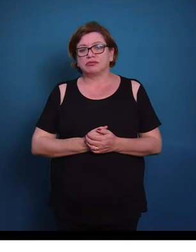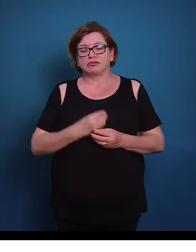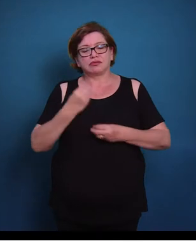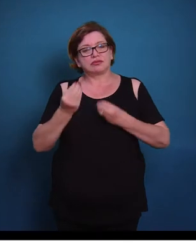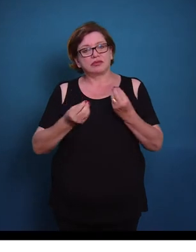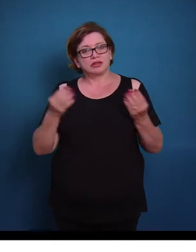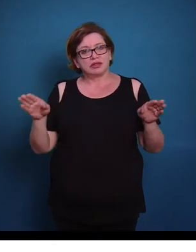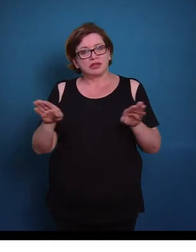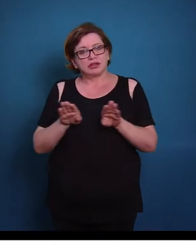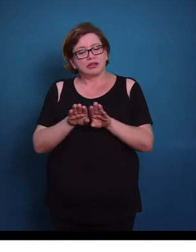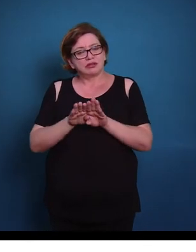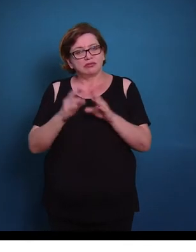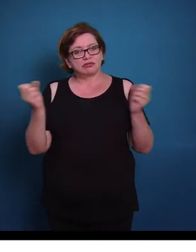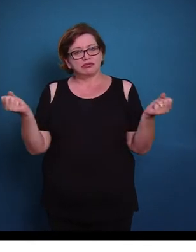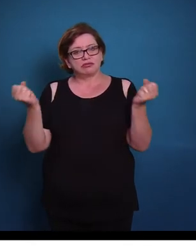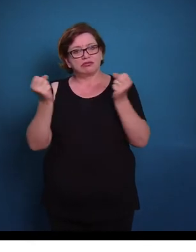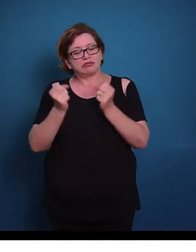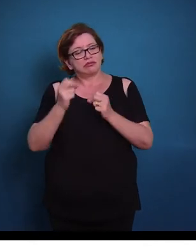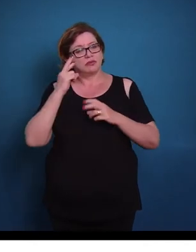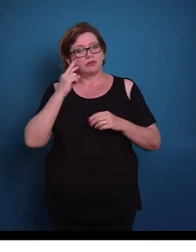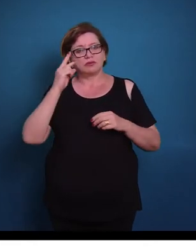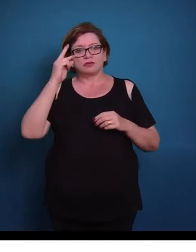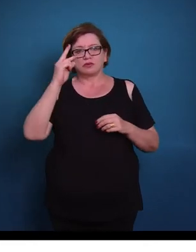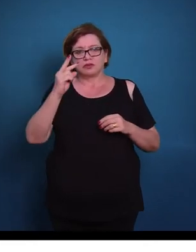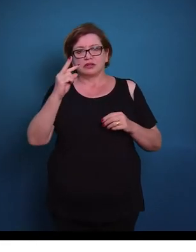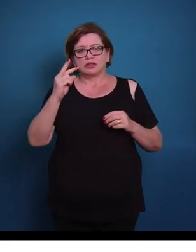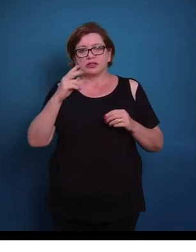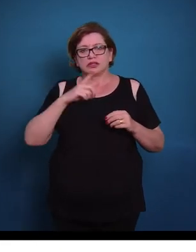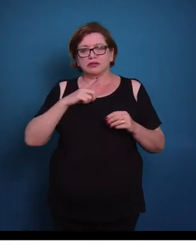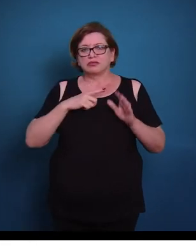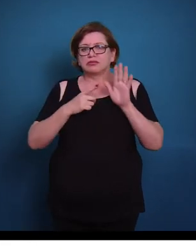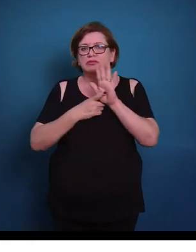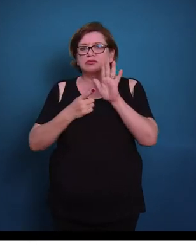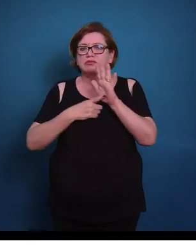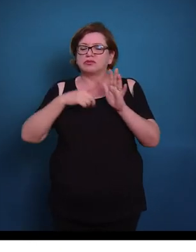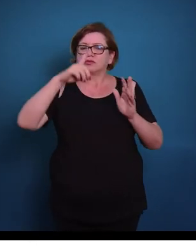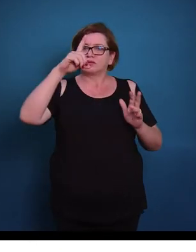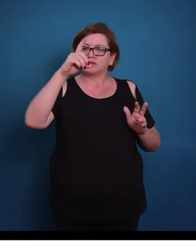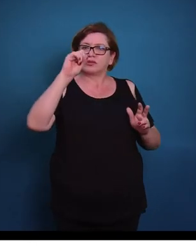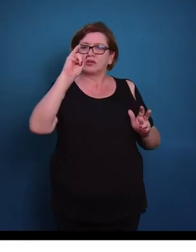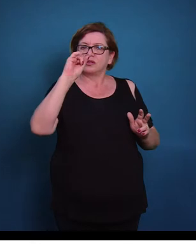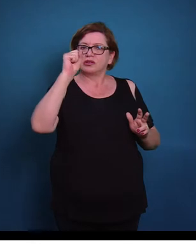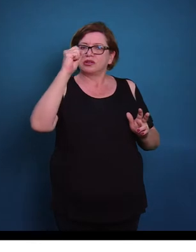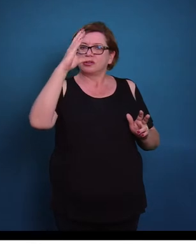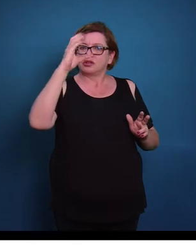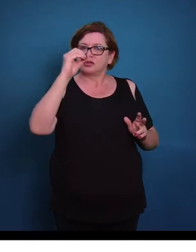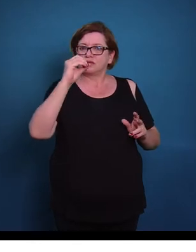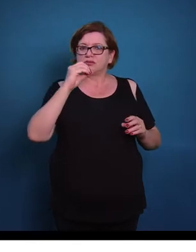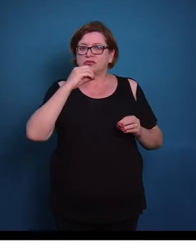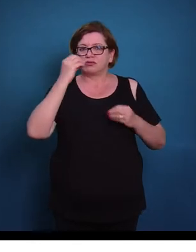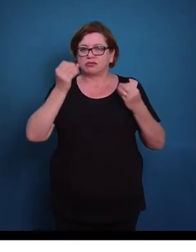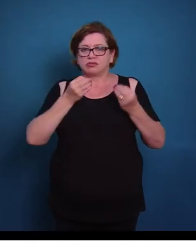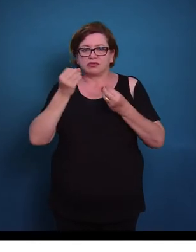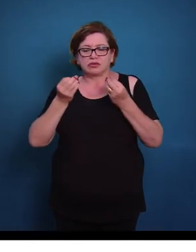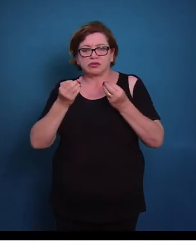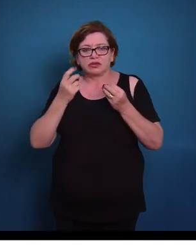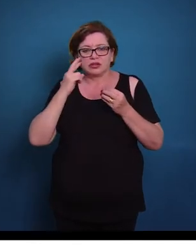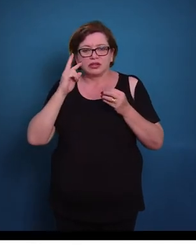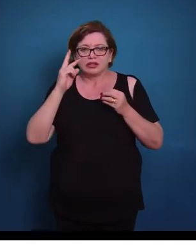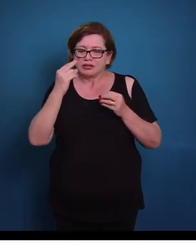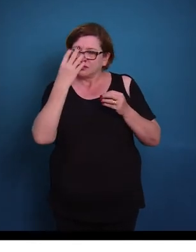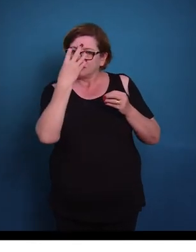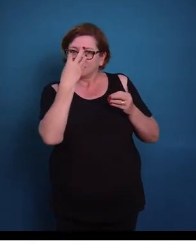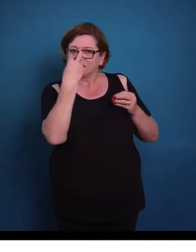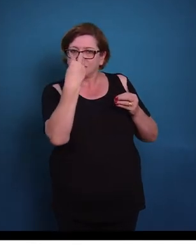Aqui nós podemos ver, há um esquema demonstrando o disco intercalar. Então aqui nós temos uma micrografia